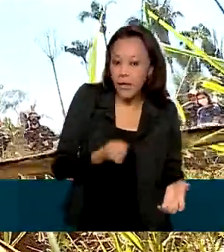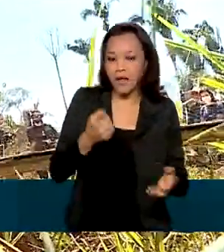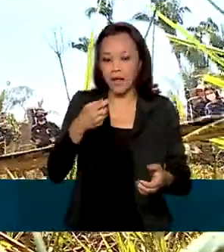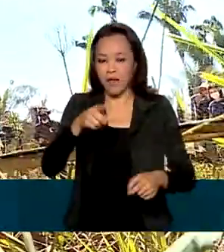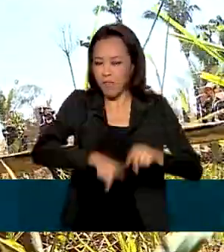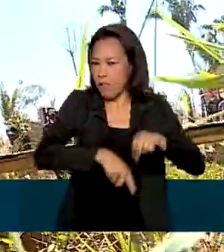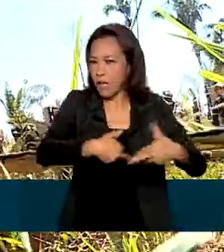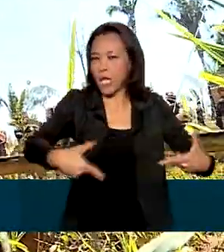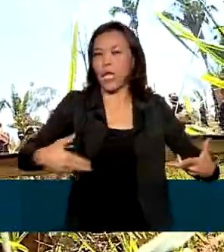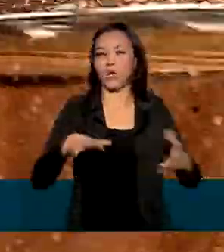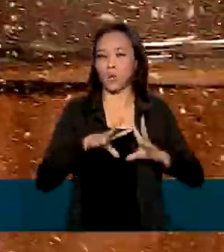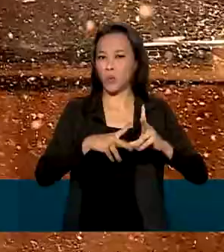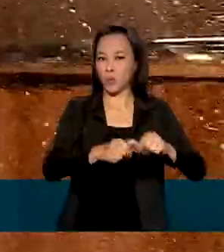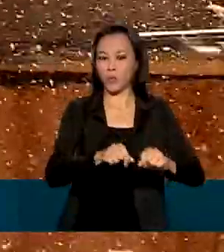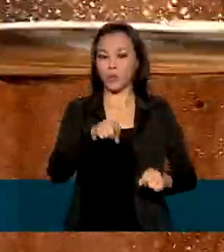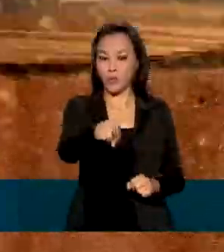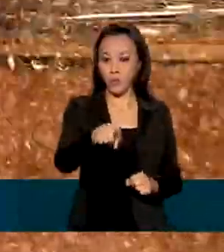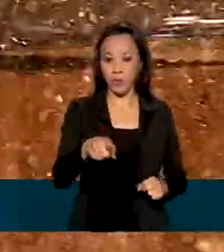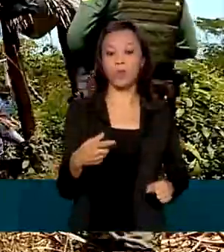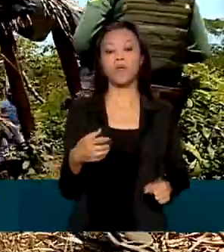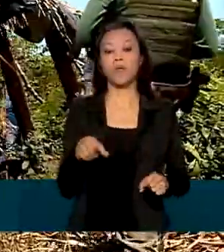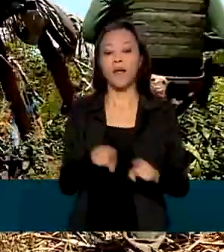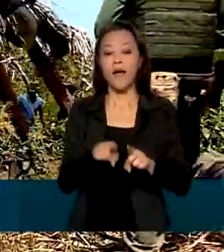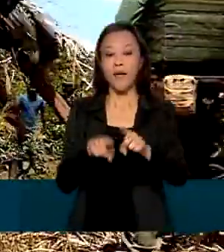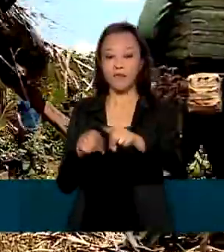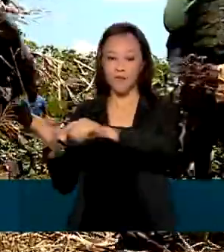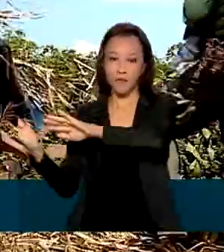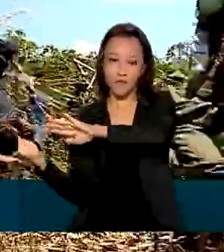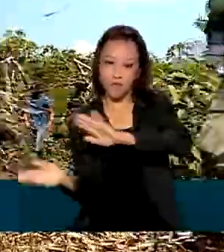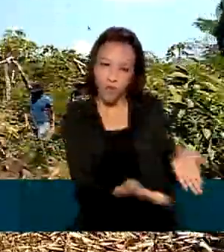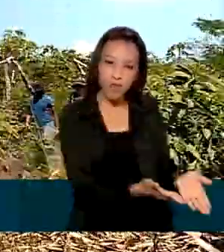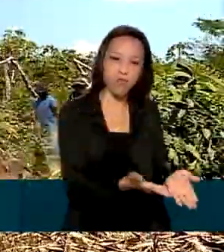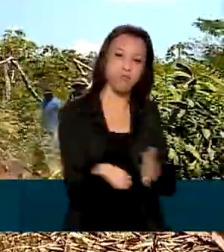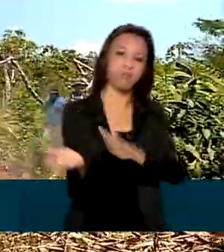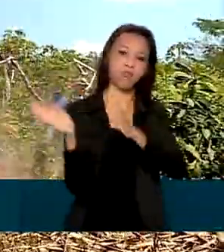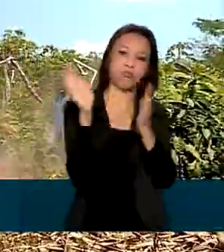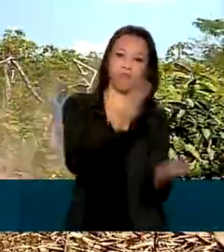estruturas que facilitam a ação dos desmatadores foram derrubadas.